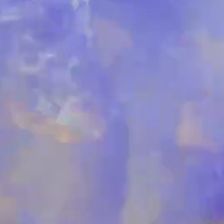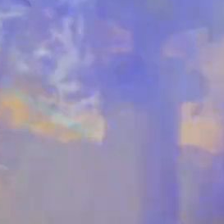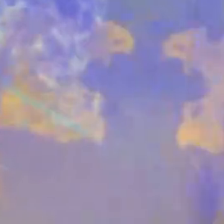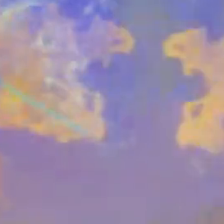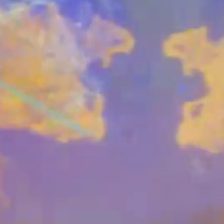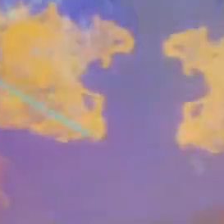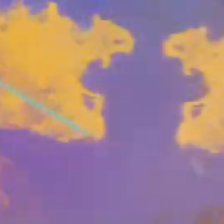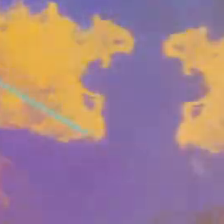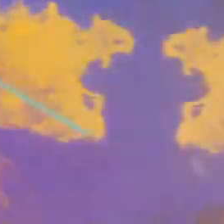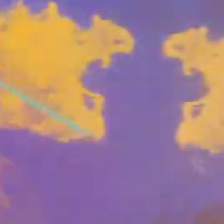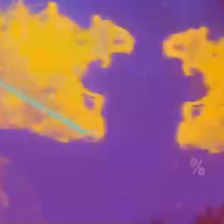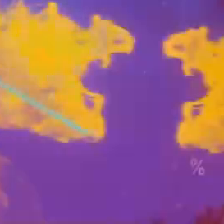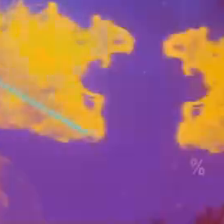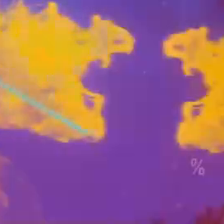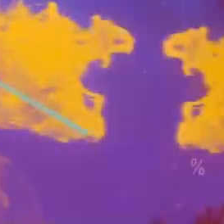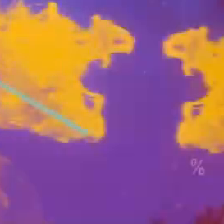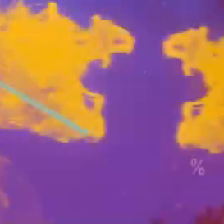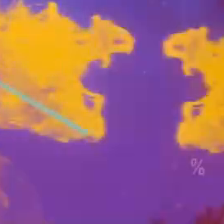TV Alergi, o canal do povo.